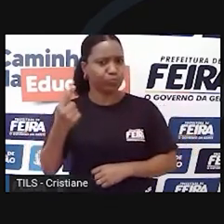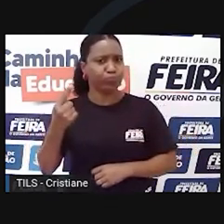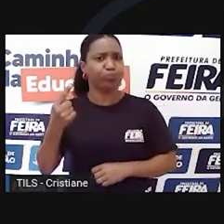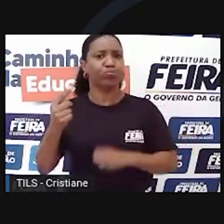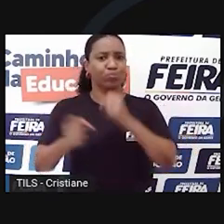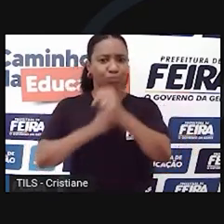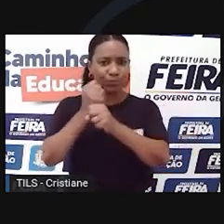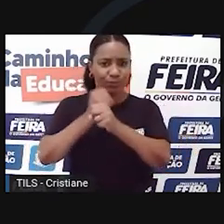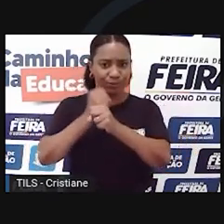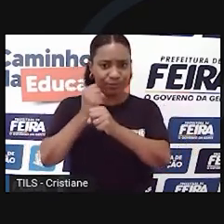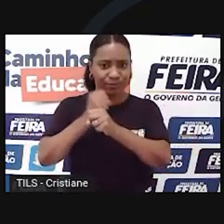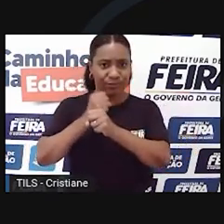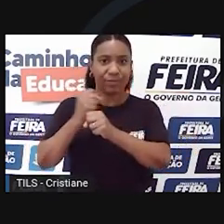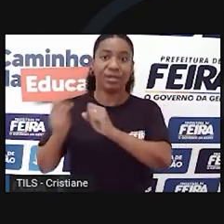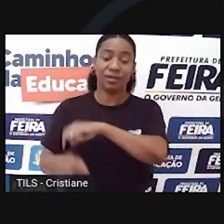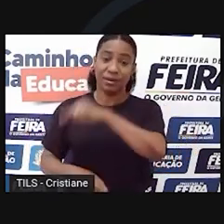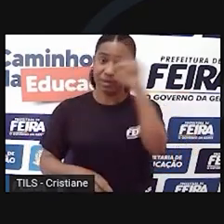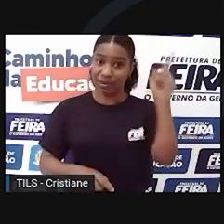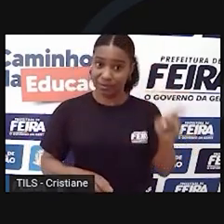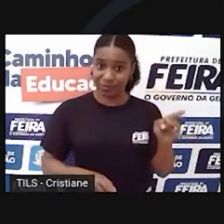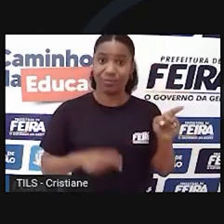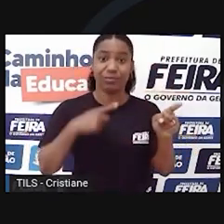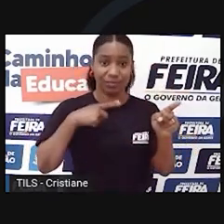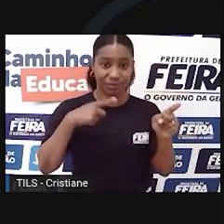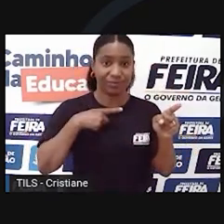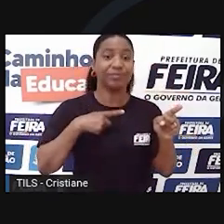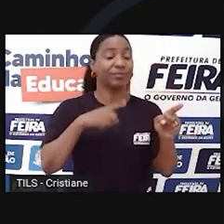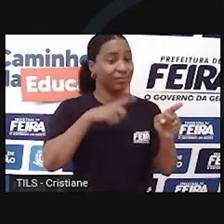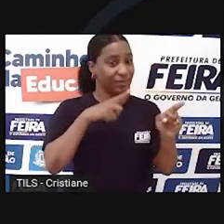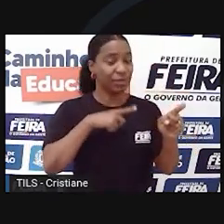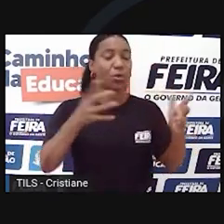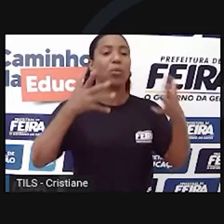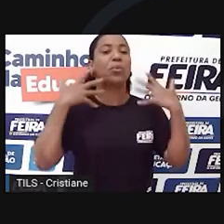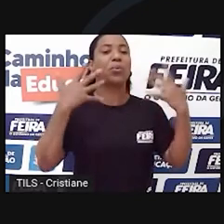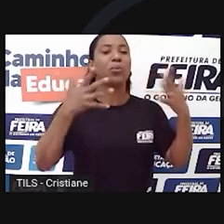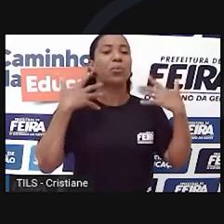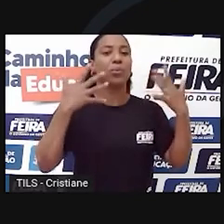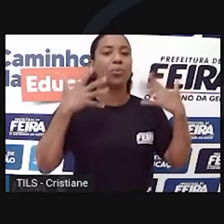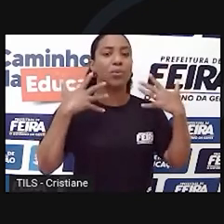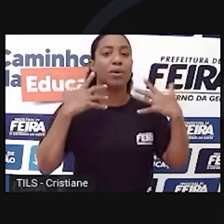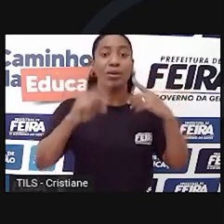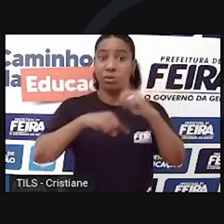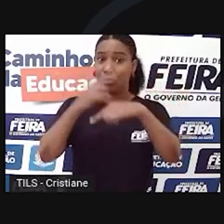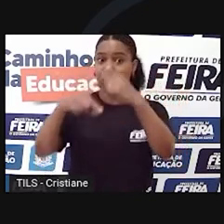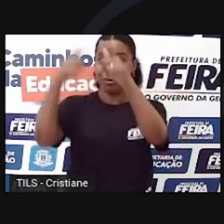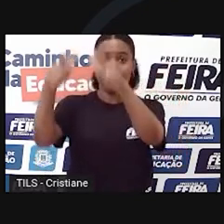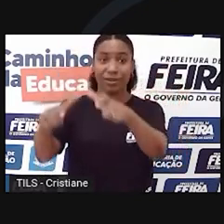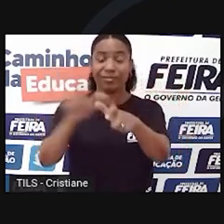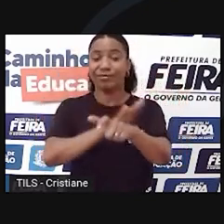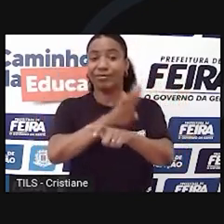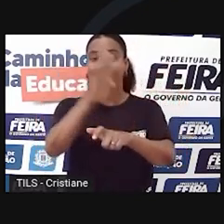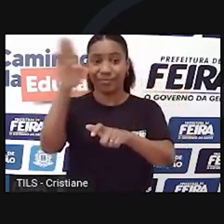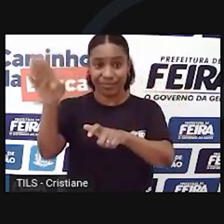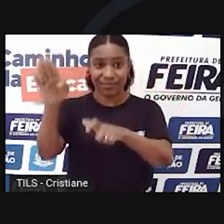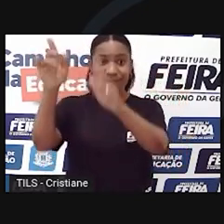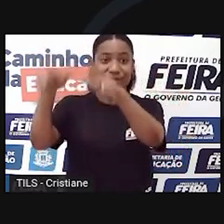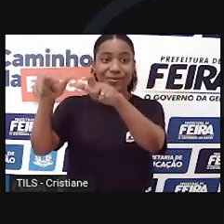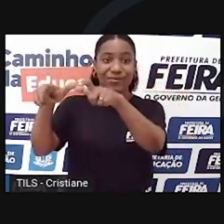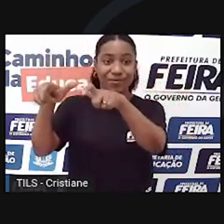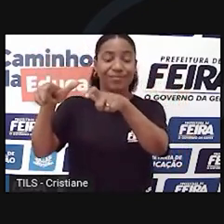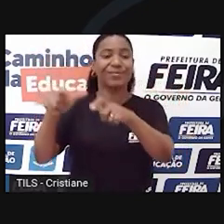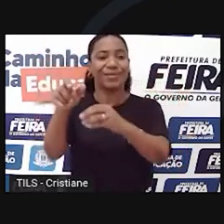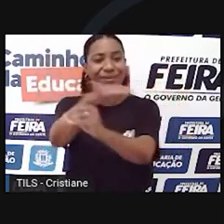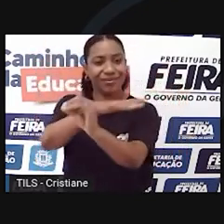Indonésia, foi habitada pelos Homo soloensis, adaptados ao clima tropical. Em outro lugar do Pacífico, a pequena Ilha das Flores abrigou os Homo floresiensis,